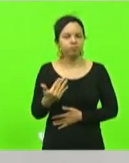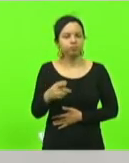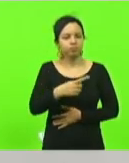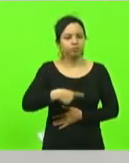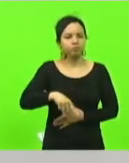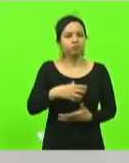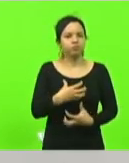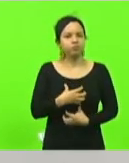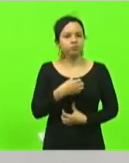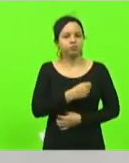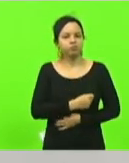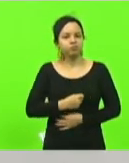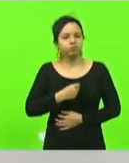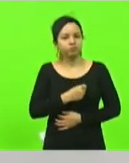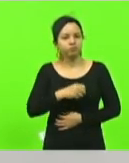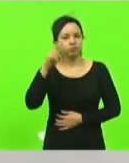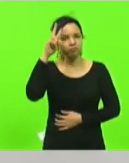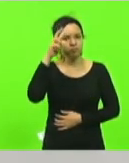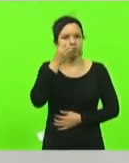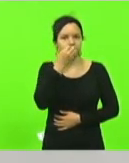e belas recordações